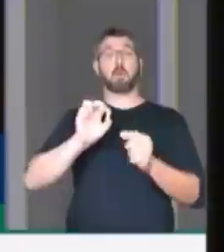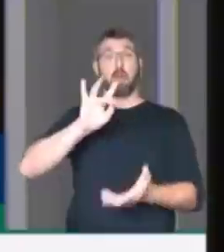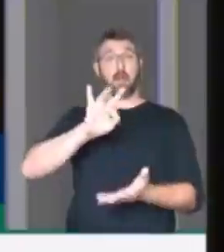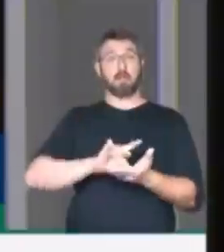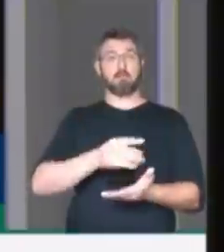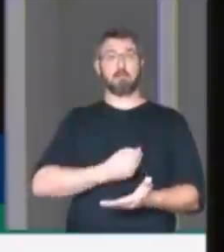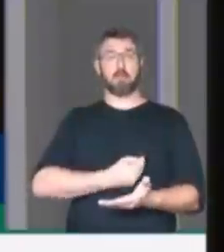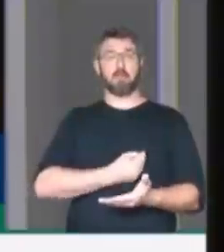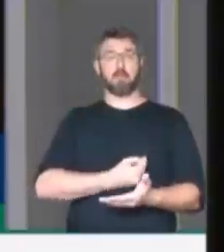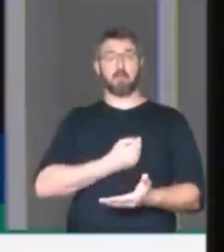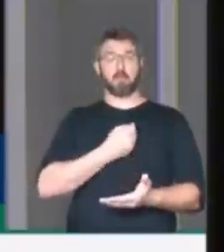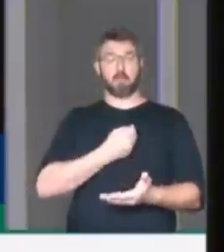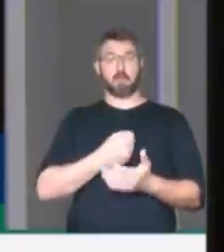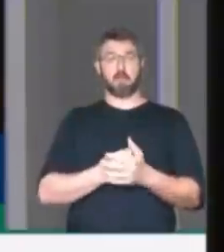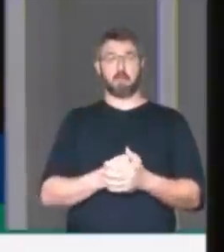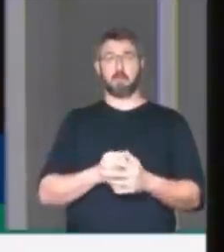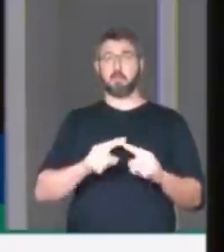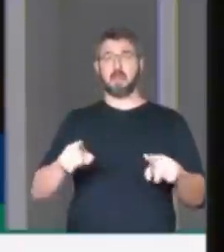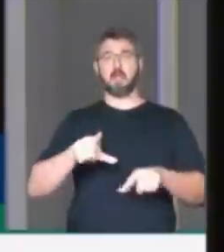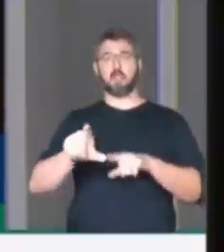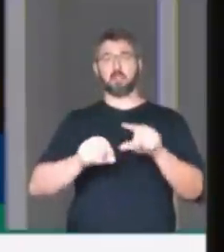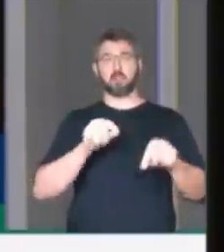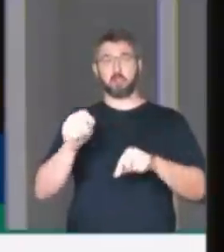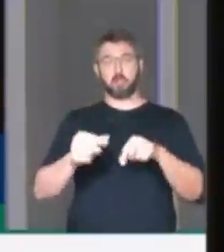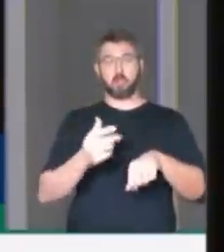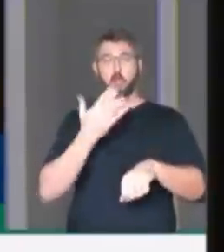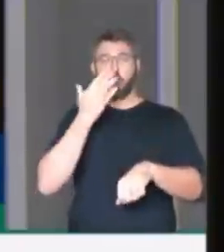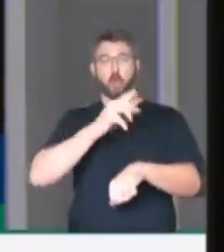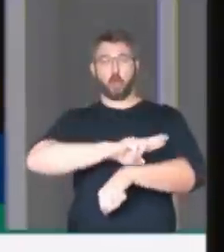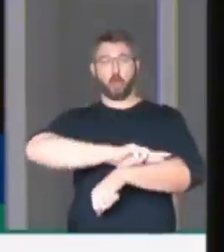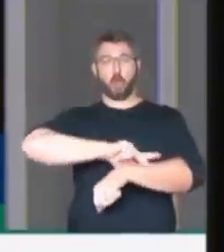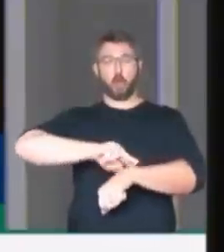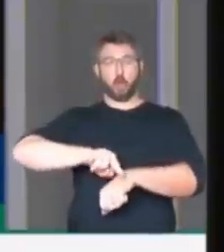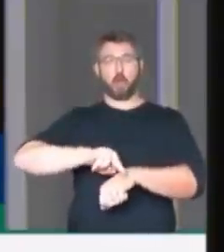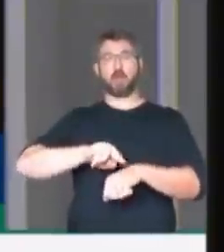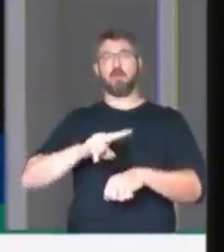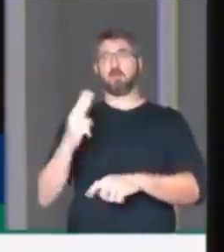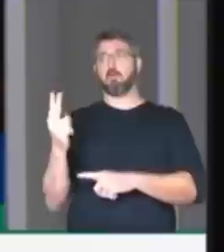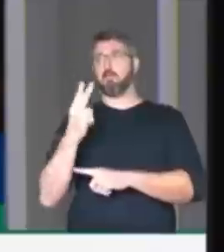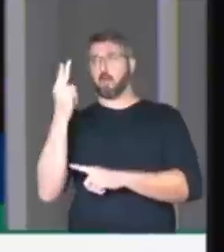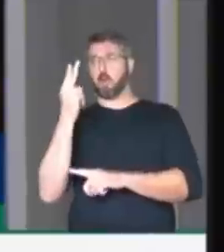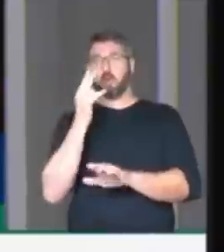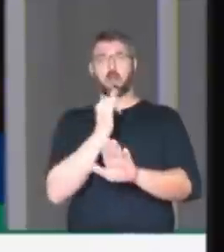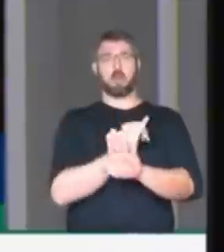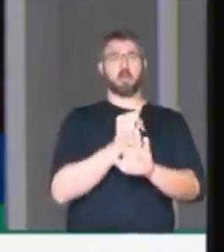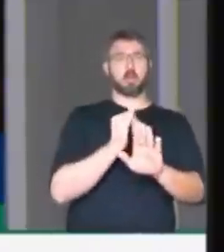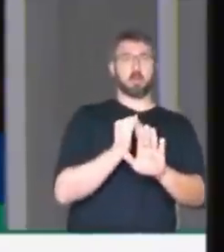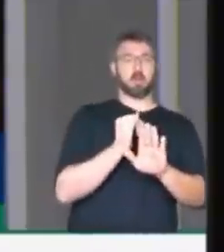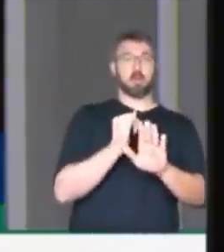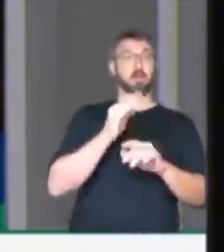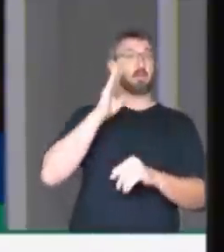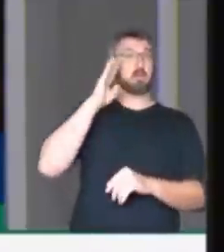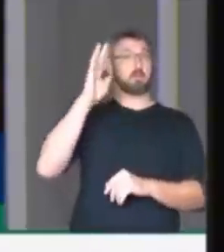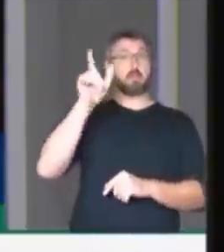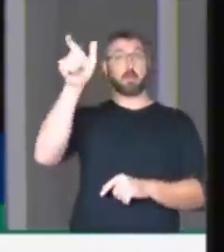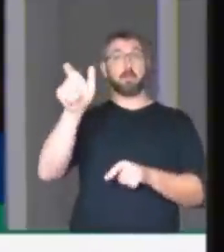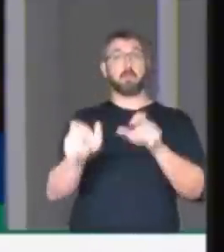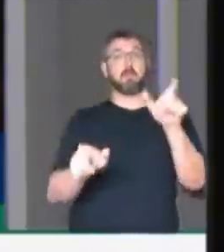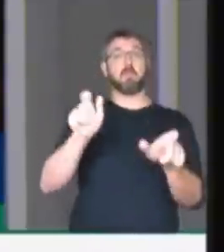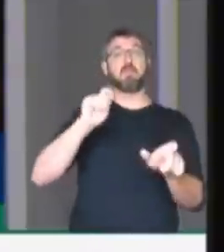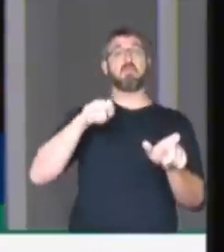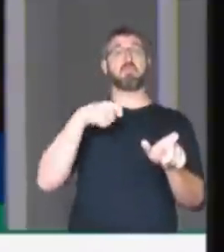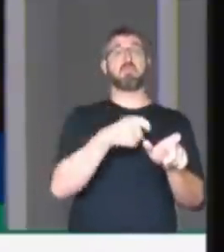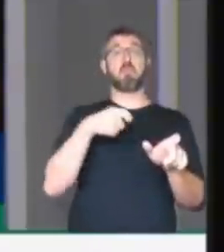dos fatos, sem escolha de cores, valores, ideologia e, em especial, pessoas.